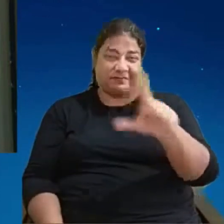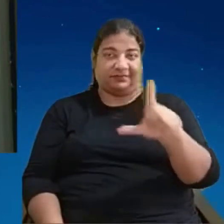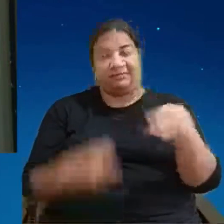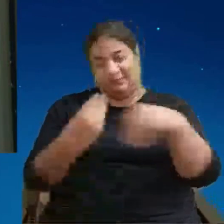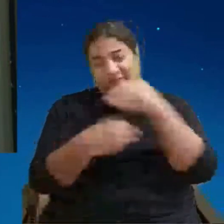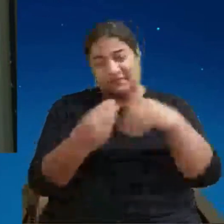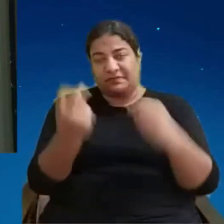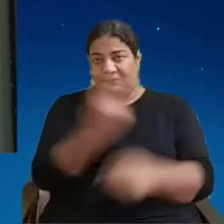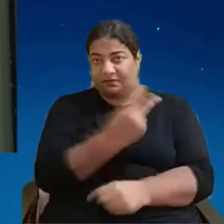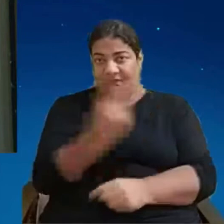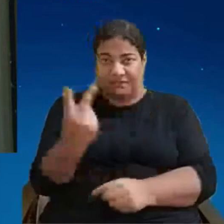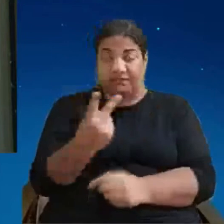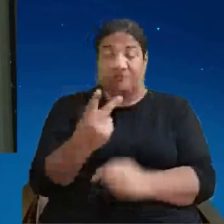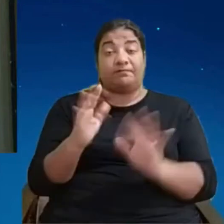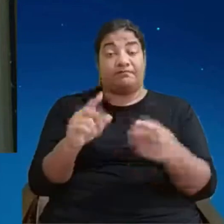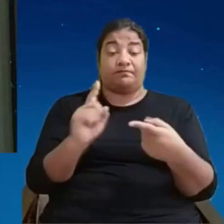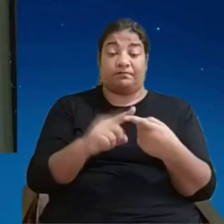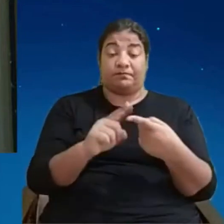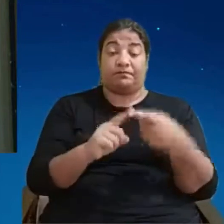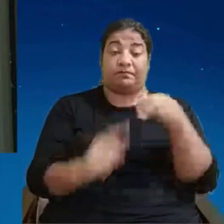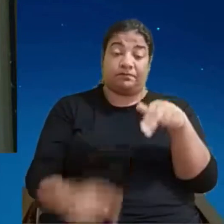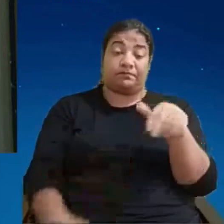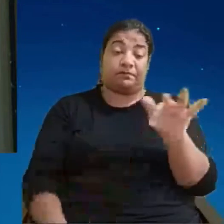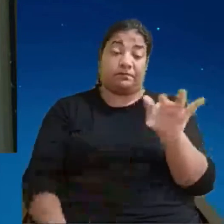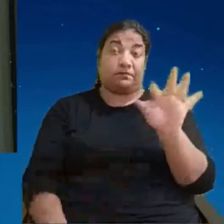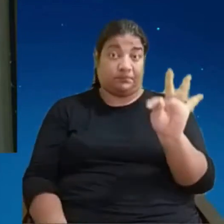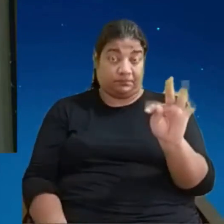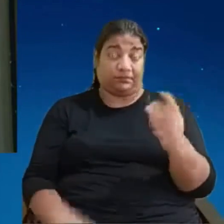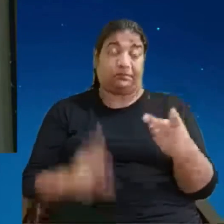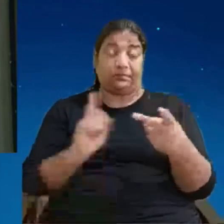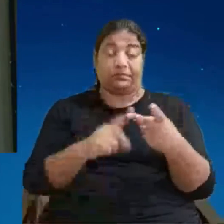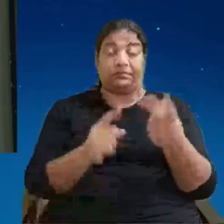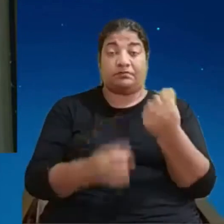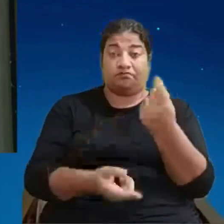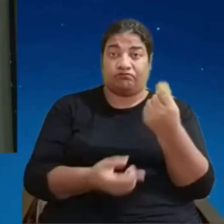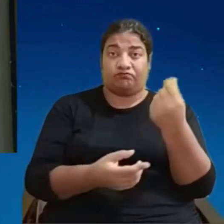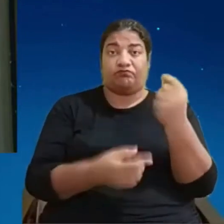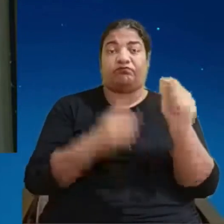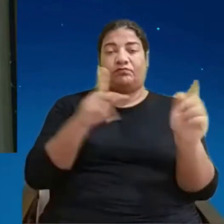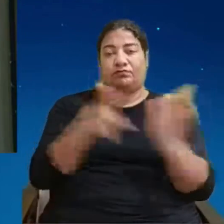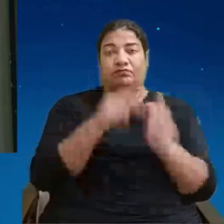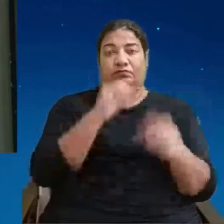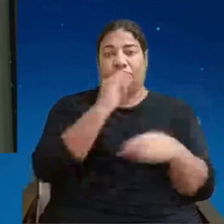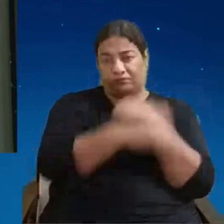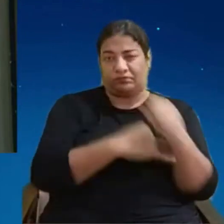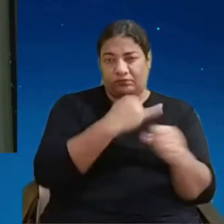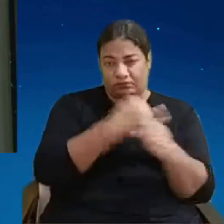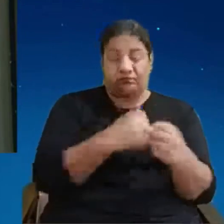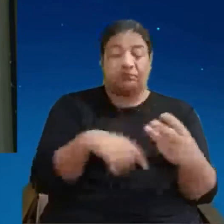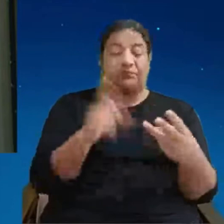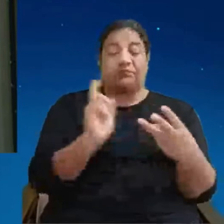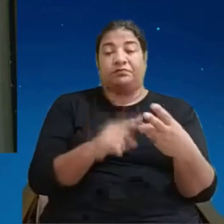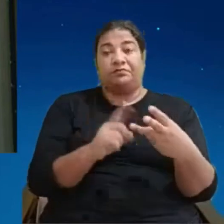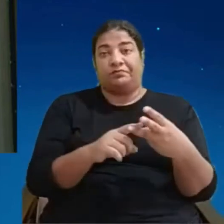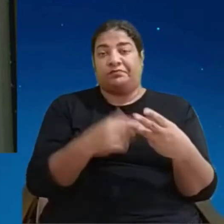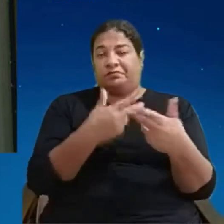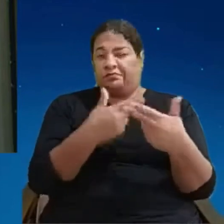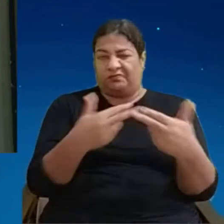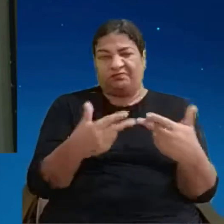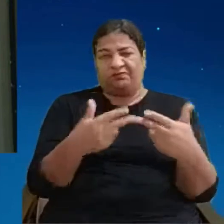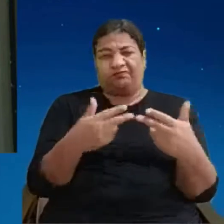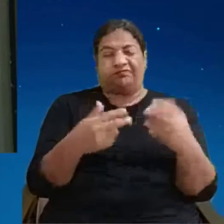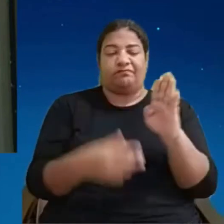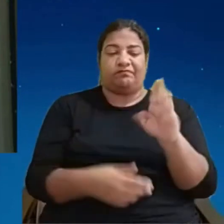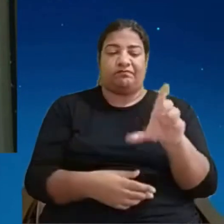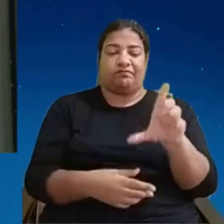criptomoeda blockchain para esse cara hoje é muito cedo ainda eu chuto a dizer que há uns 2, 3 anos com as plataformas e começa a ficar um pouquinho mais